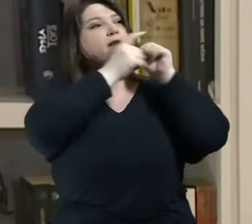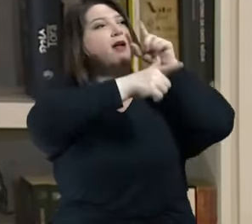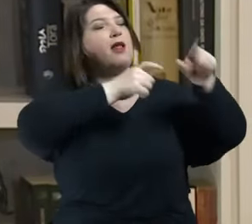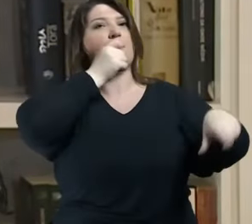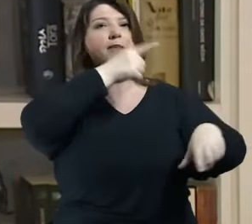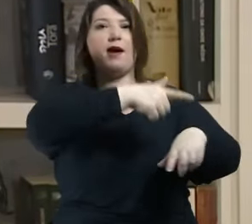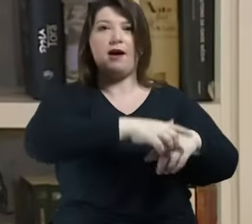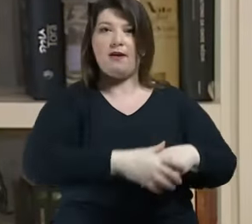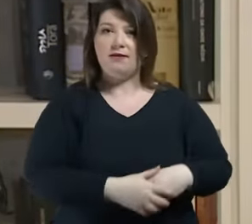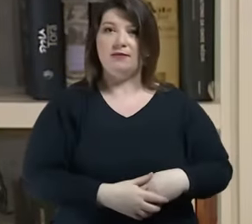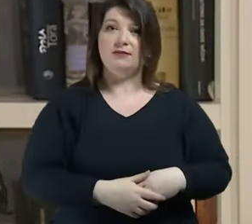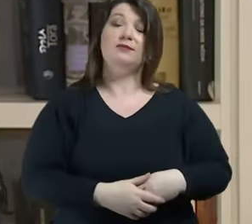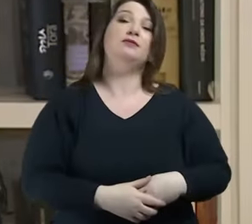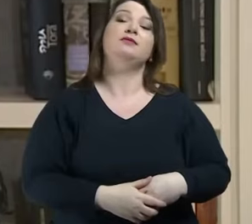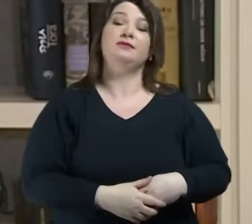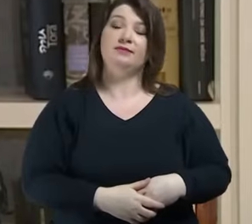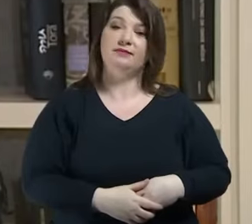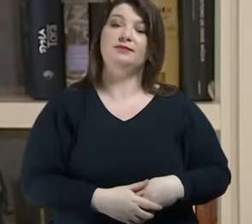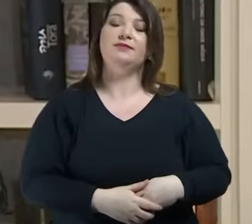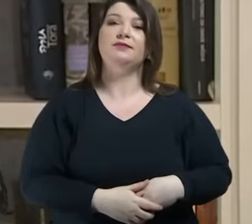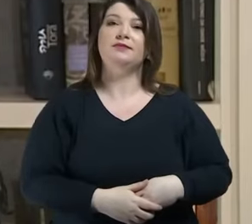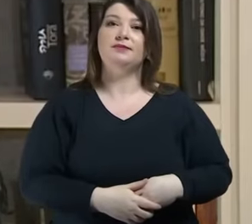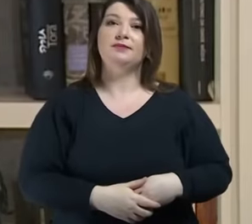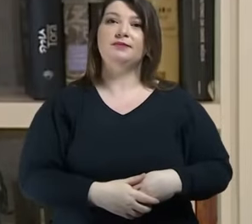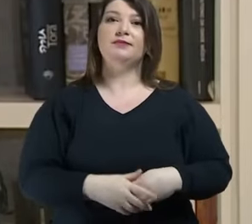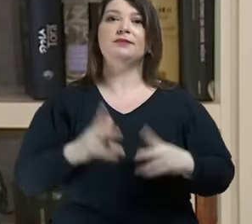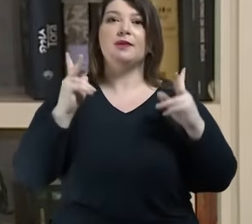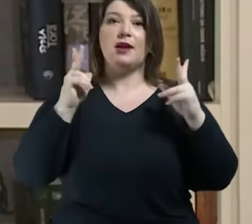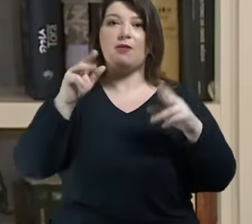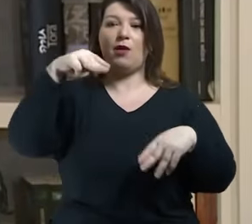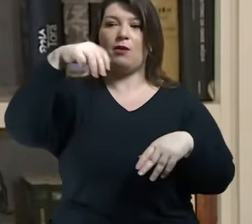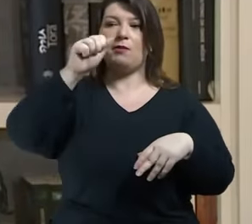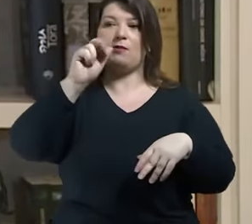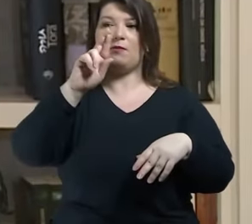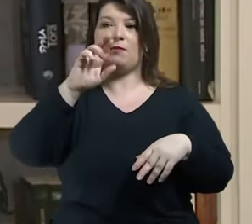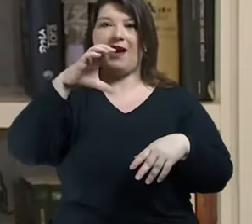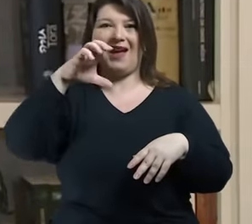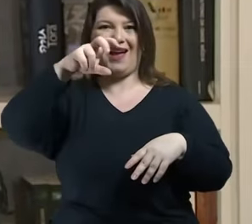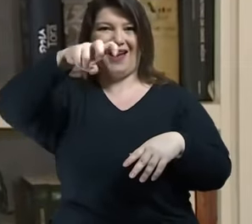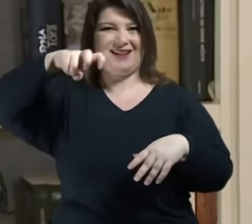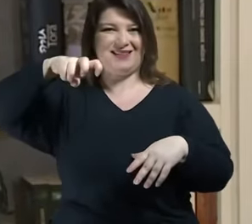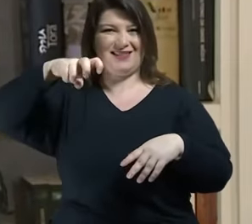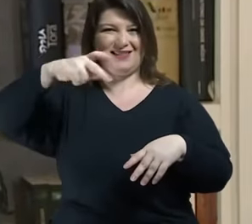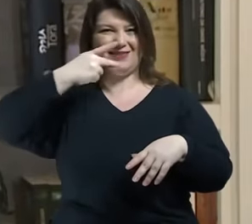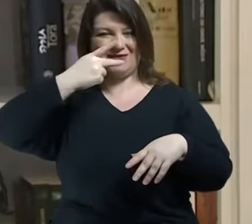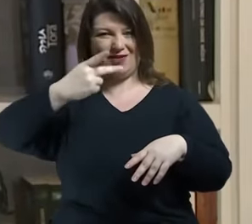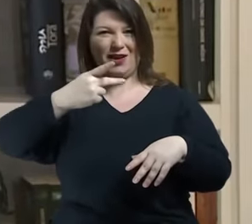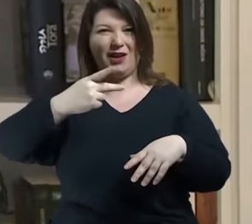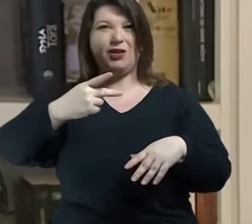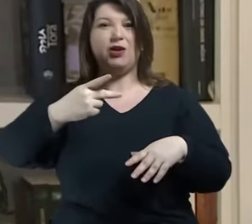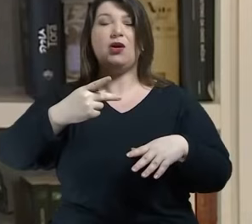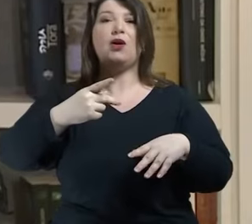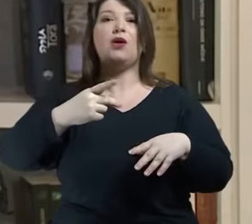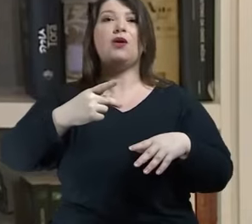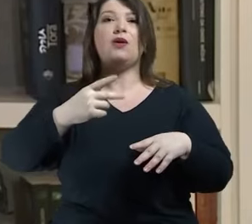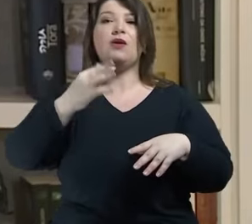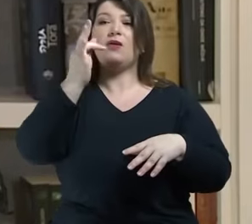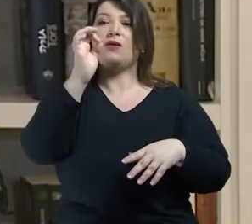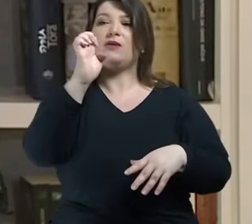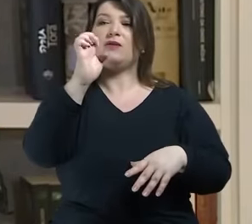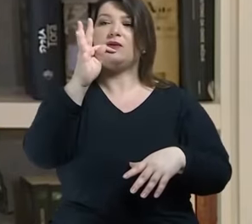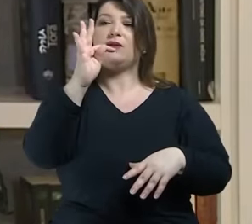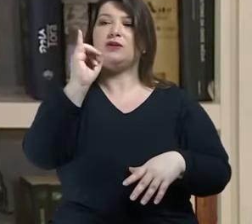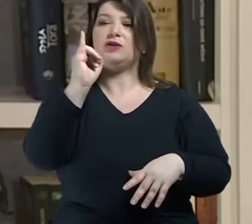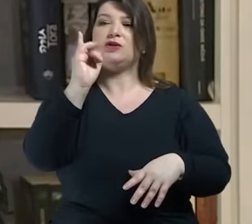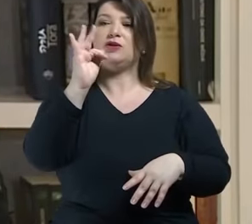outros buscam ou seja como Marx havia analisado no século XIX o fetiche da mercadoria ele está um pouquinho maior